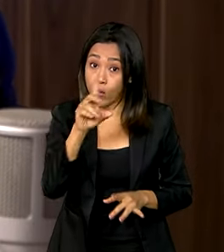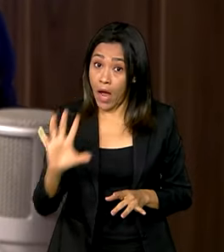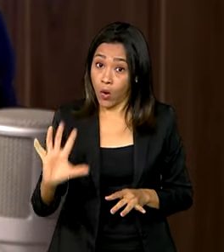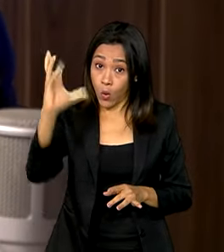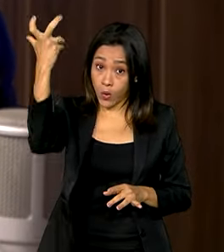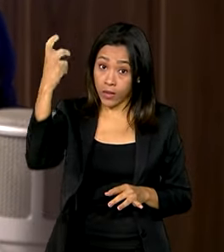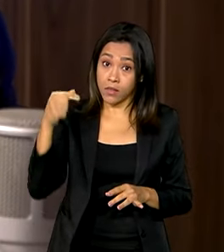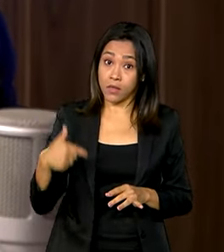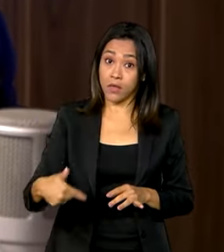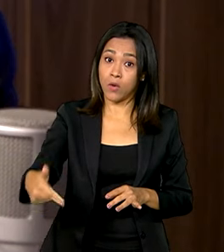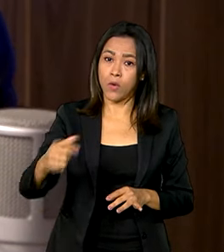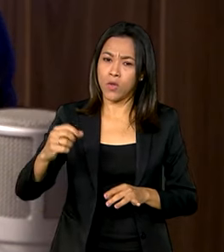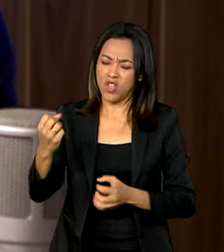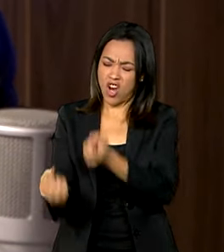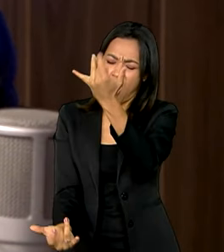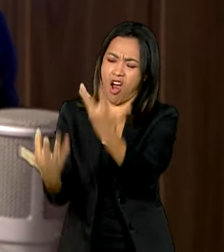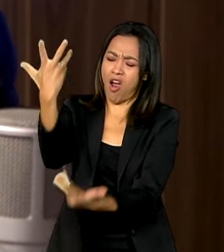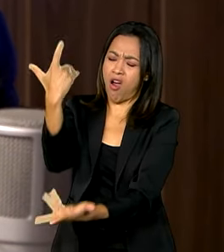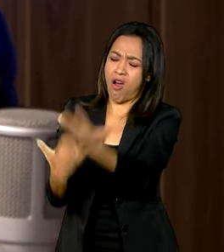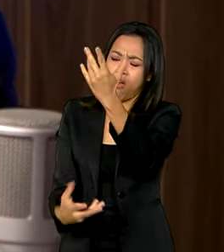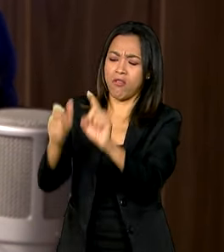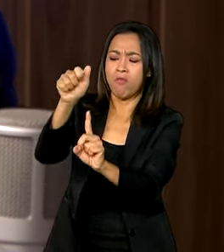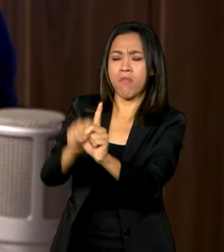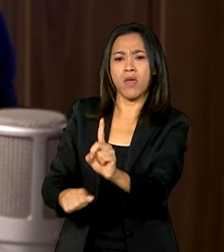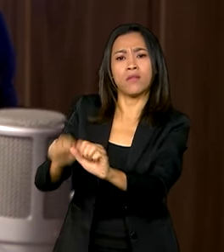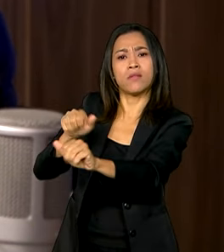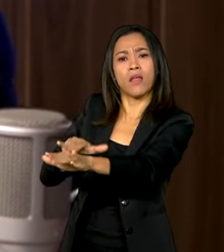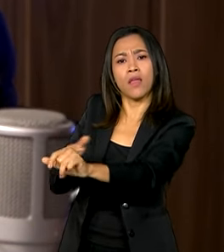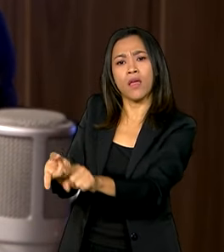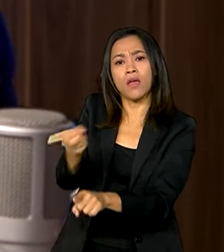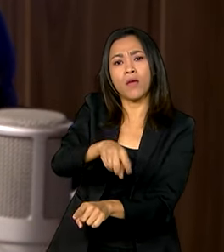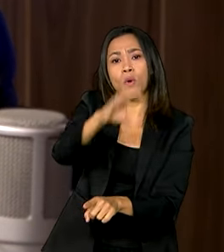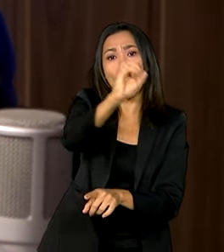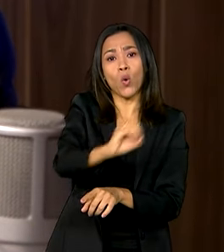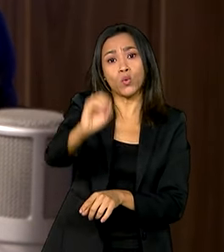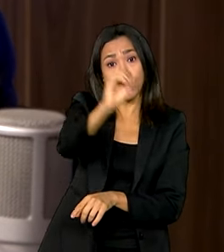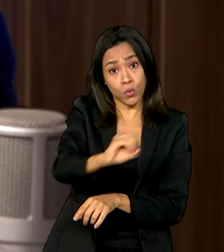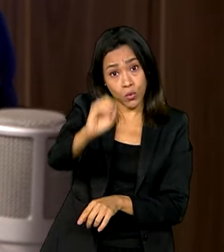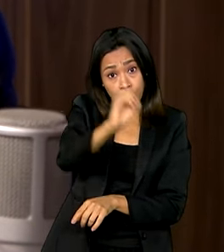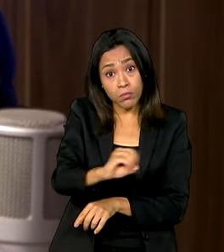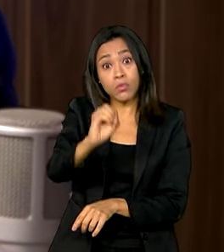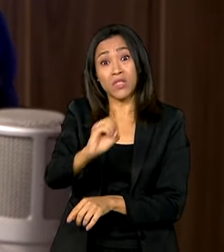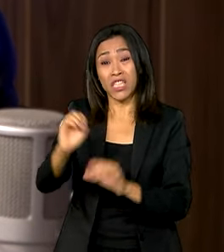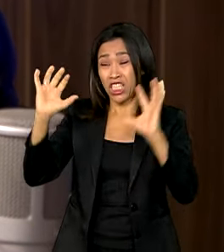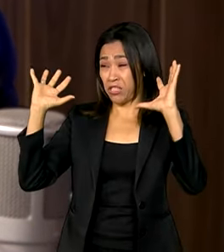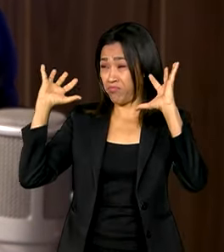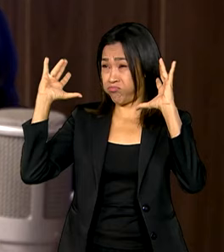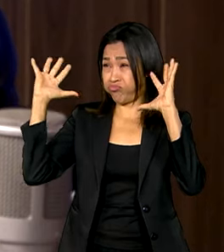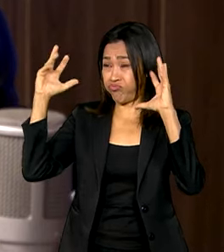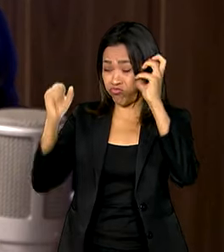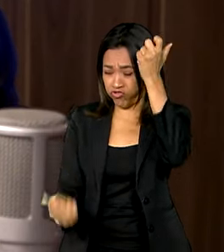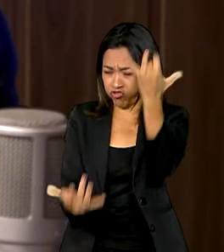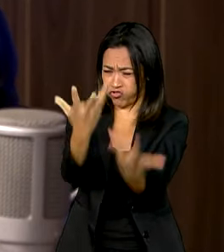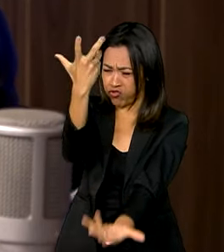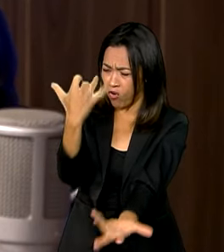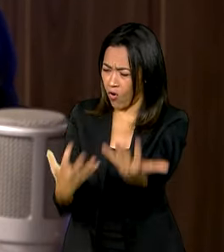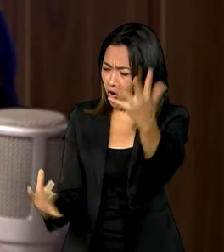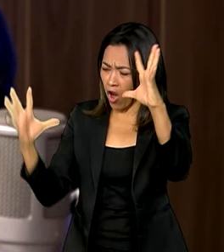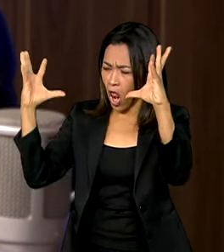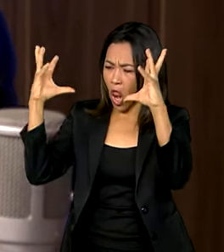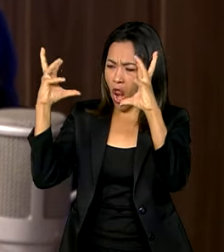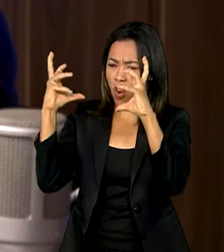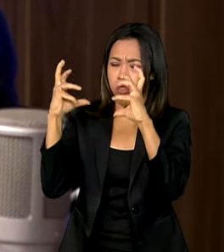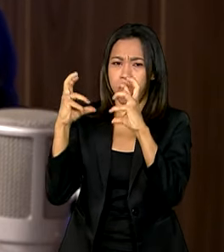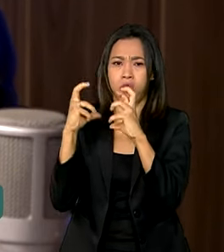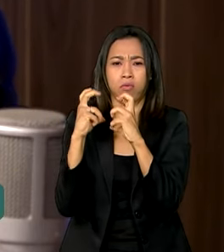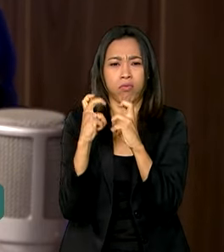nas queimadas dos meses de setembro, outubro, principalmente queimadas que devastaram áreas inteiras, comprometeram faunas e